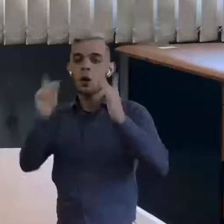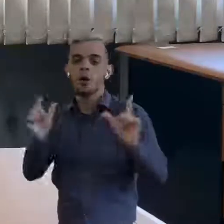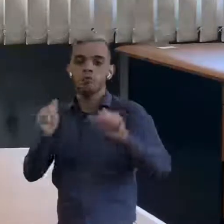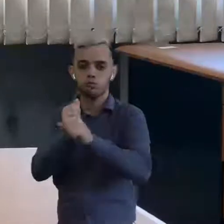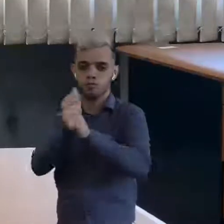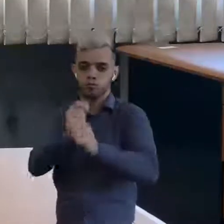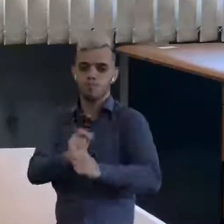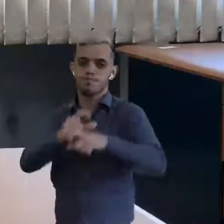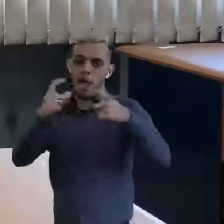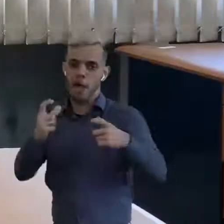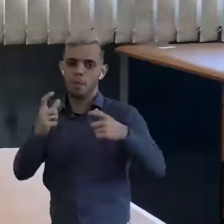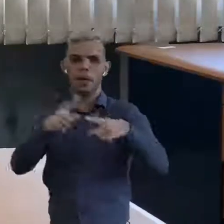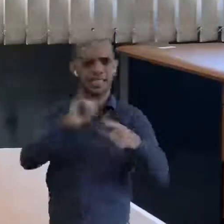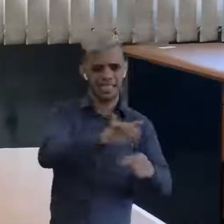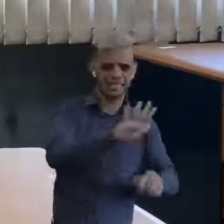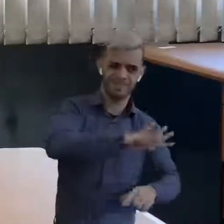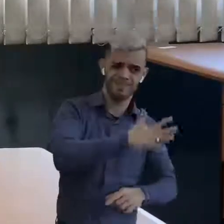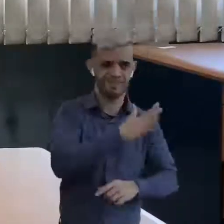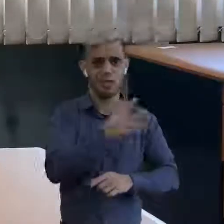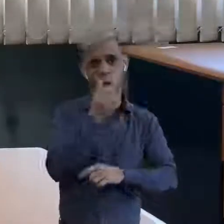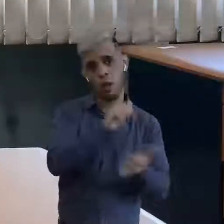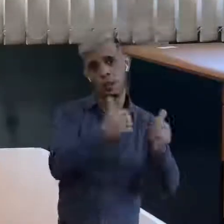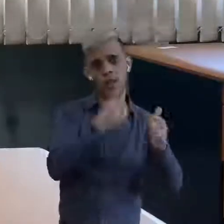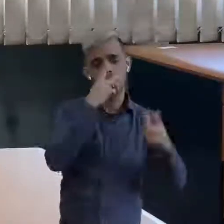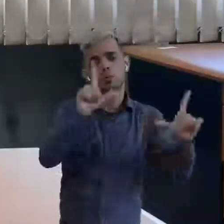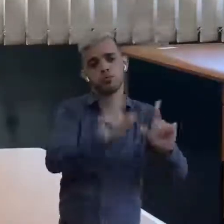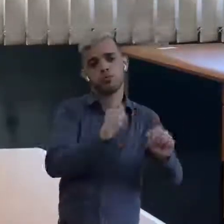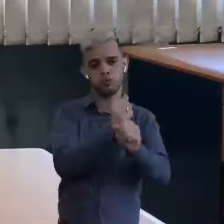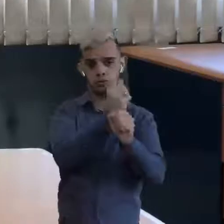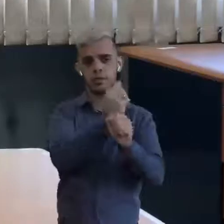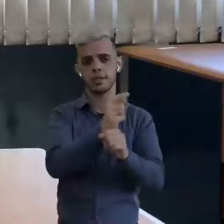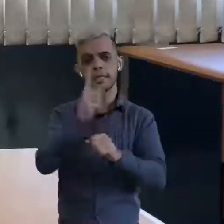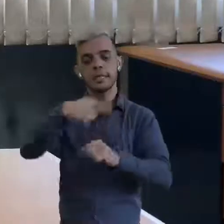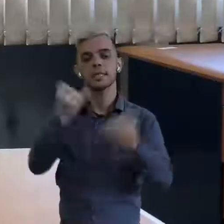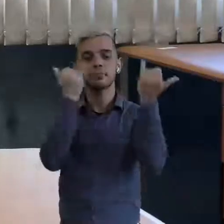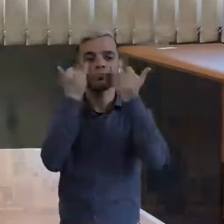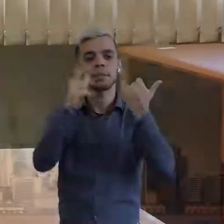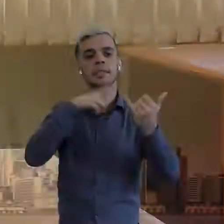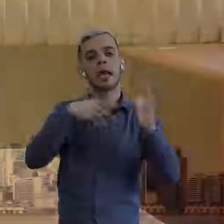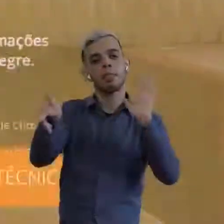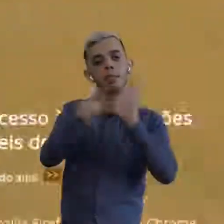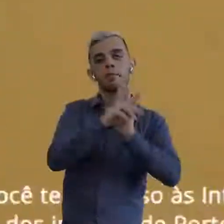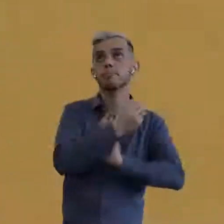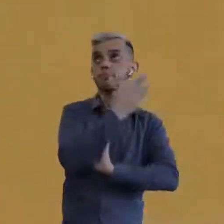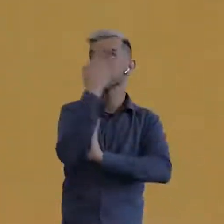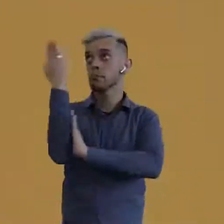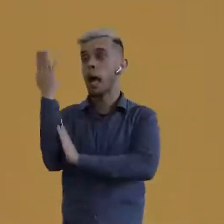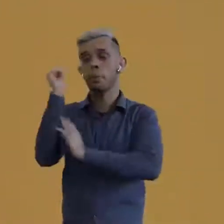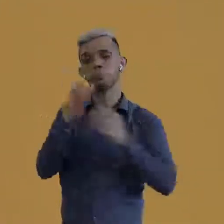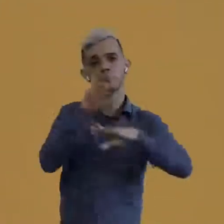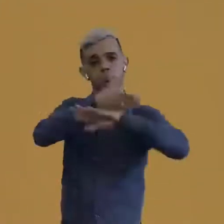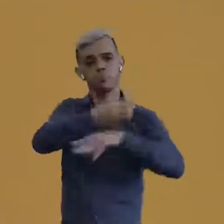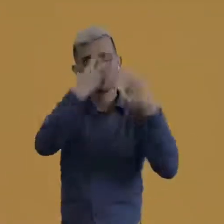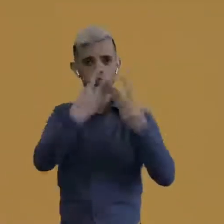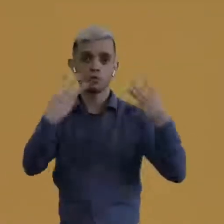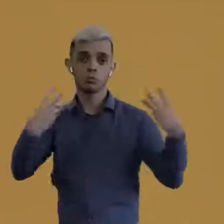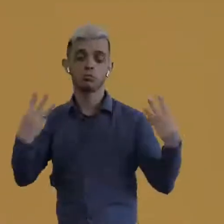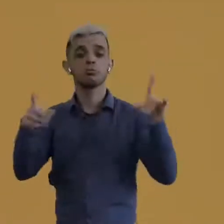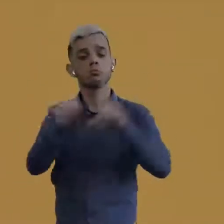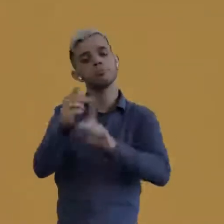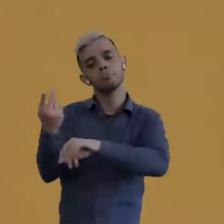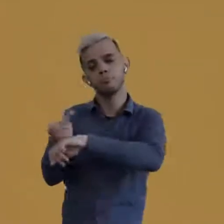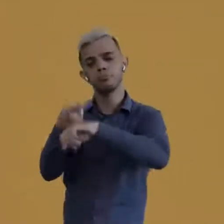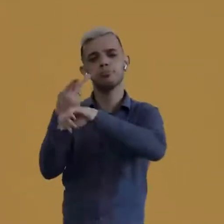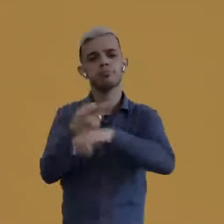construir mais. Se não tiver uma estrutura tão boa, ele vai ter que construir menos. Essa informação tem na DM, ele pode entrar no site